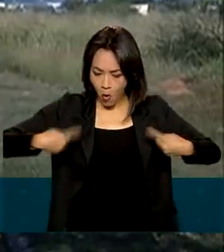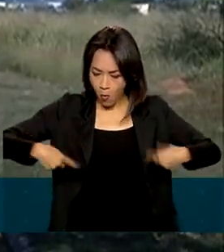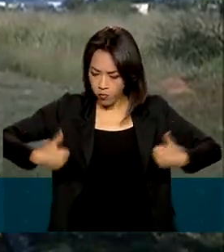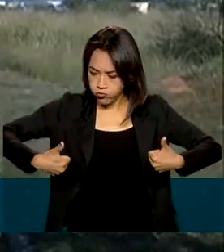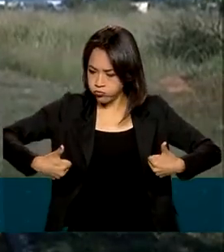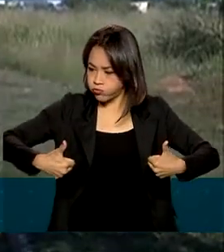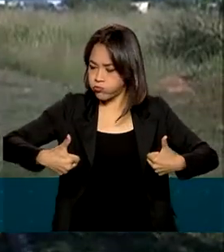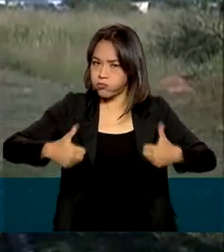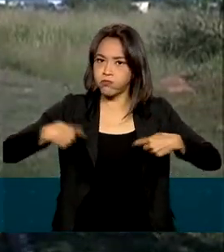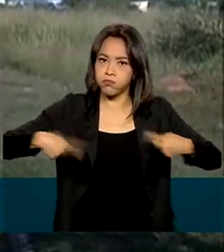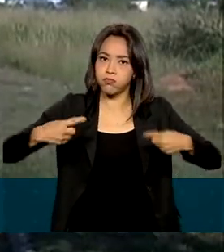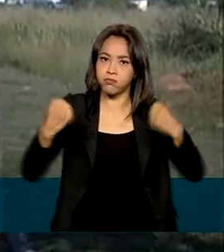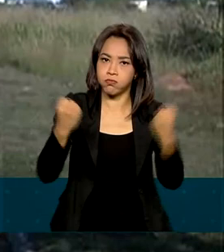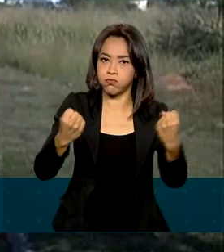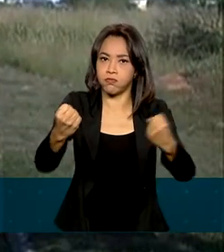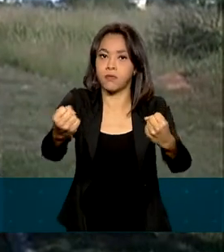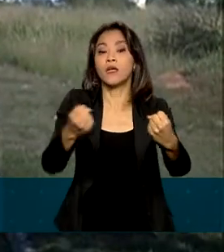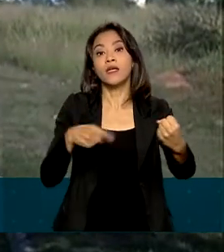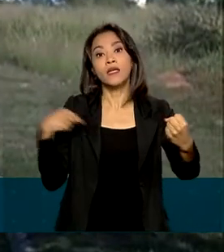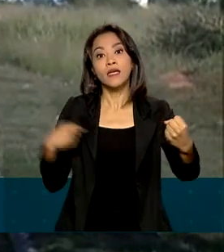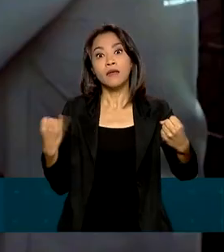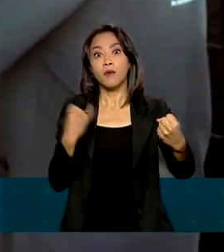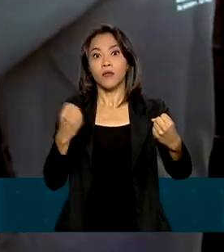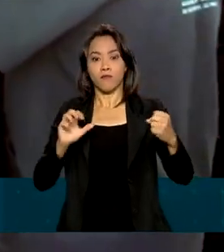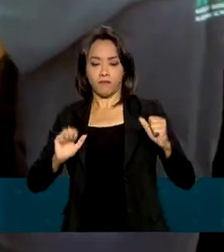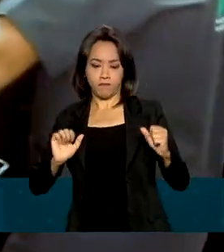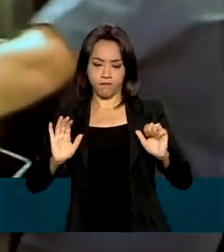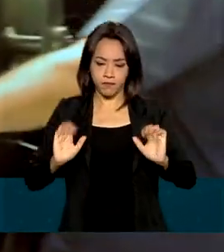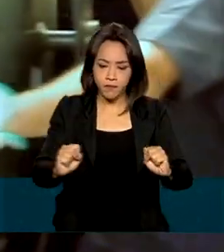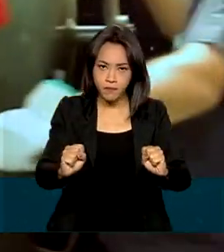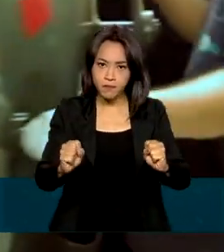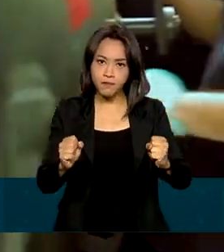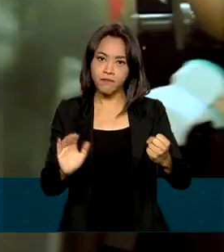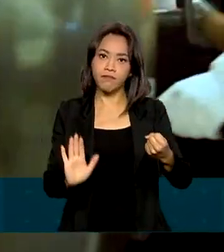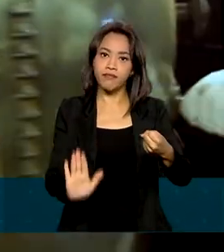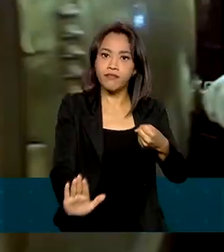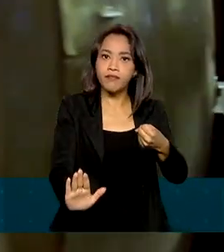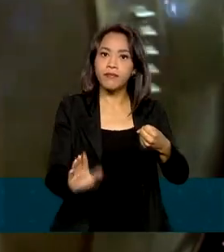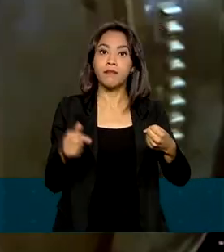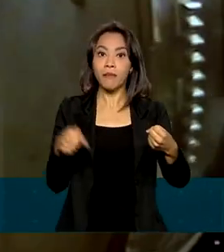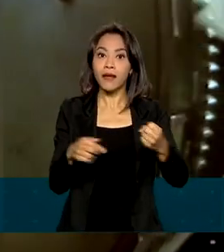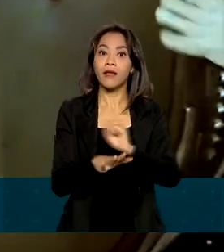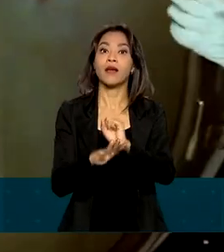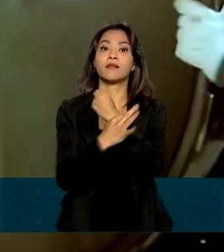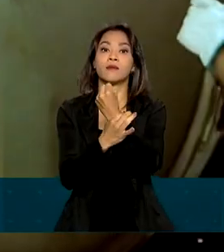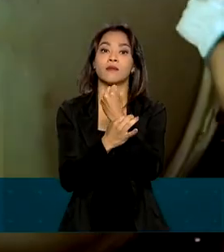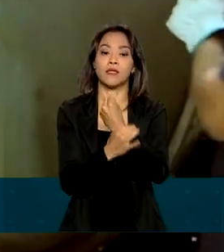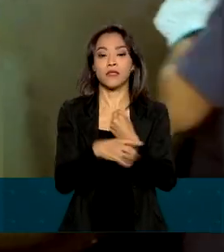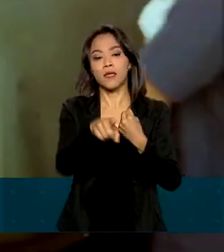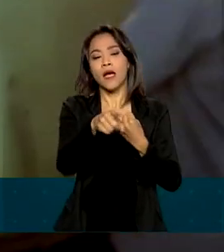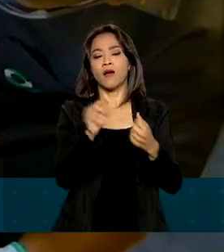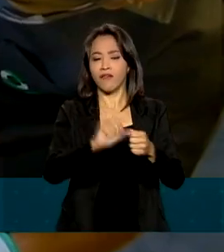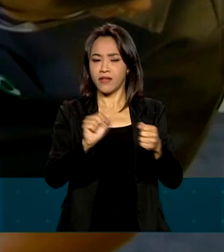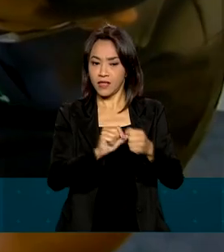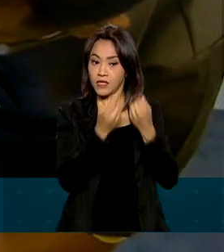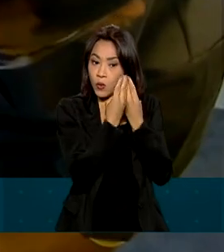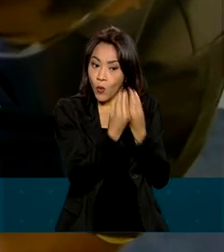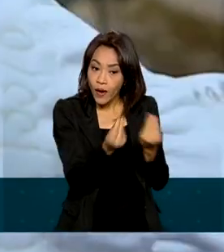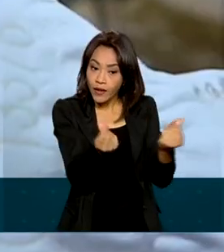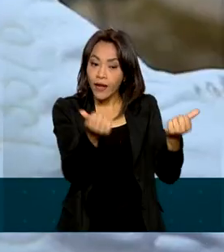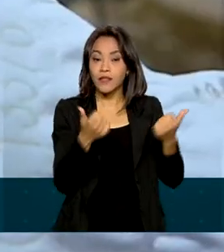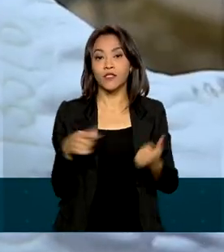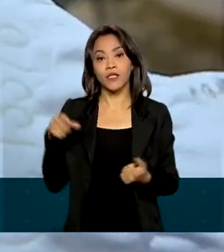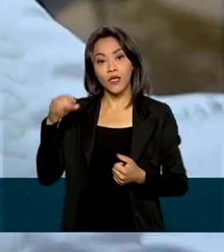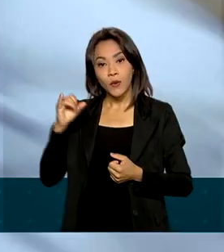além de serem fundamentais na hora da freada. Para garantir aos consumidores um produto fabricado com qualidade, o Inmetro